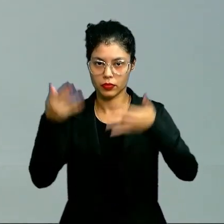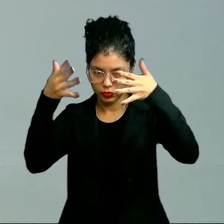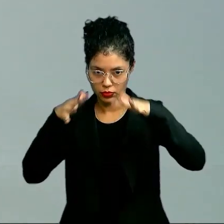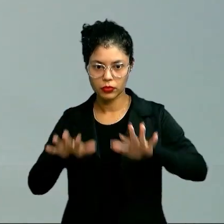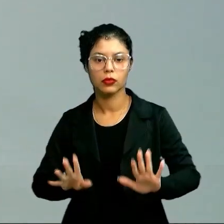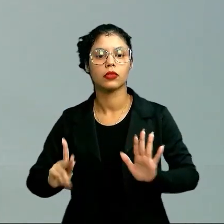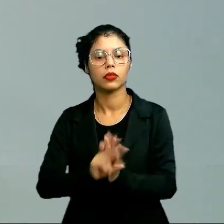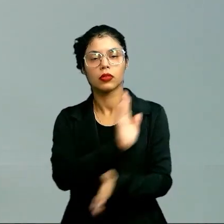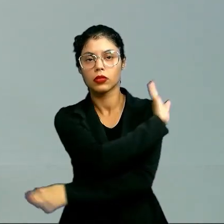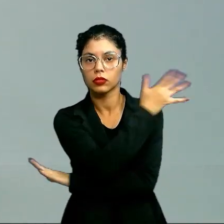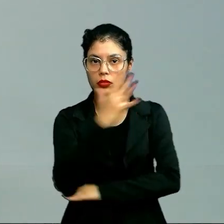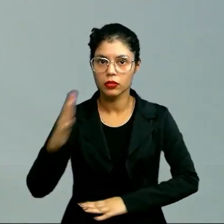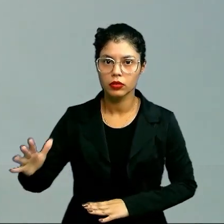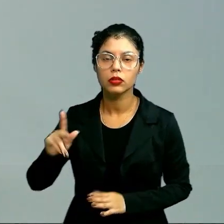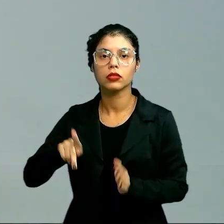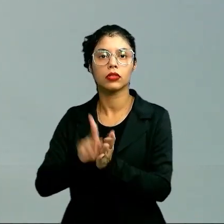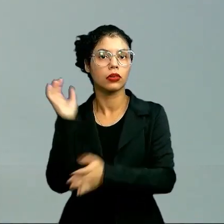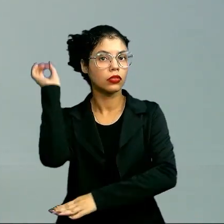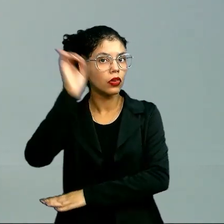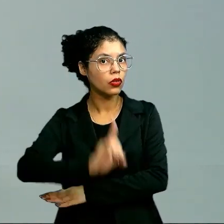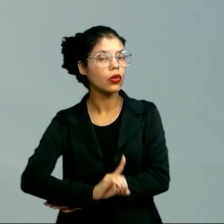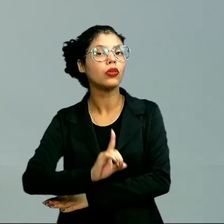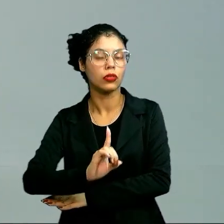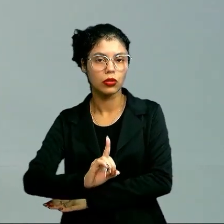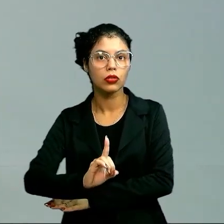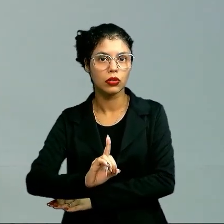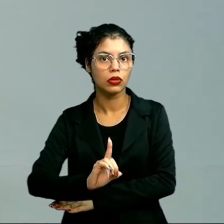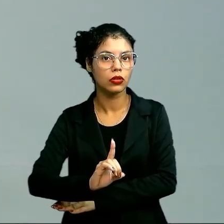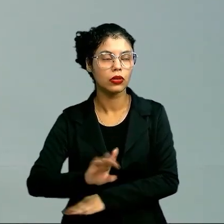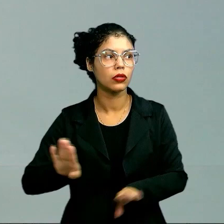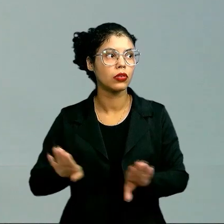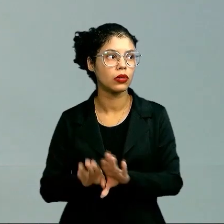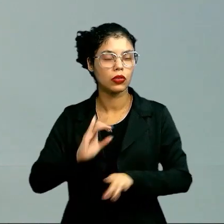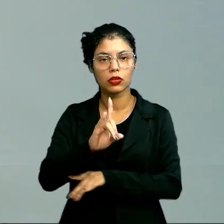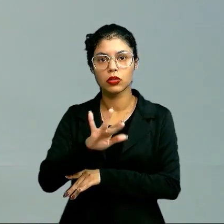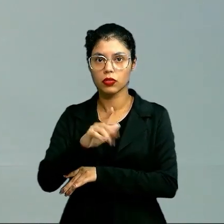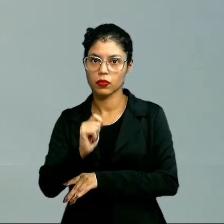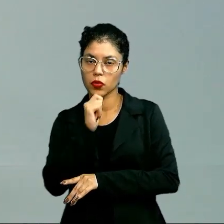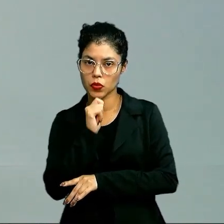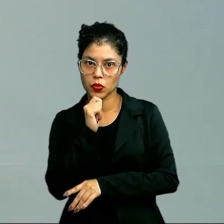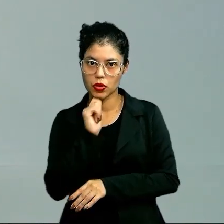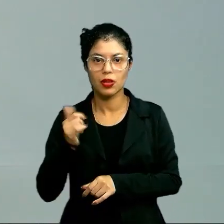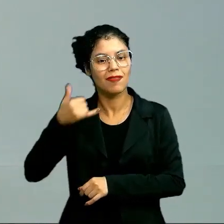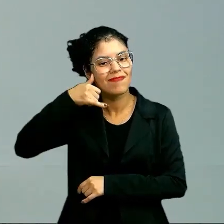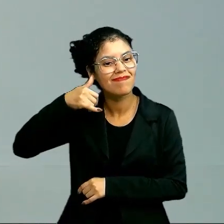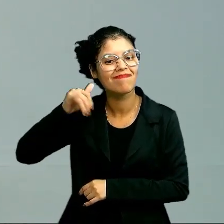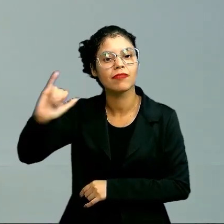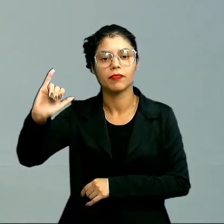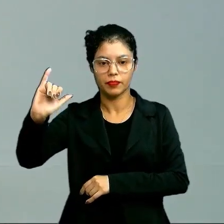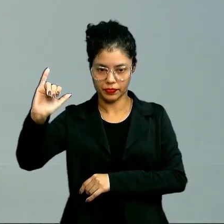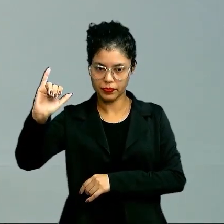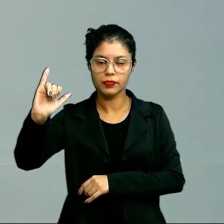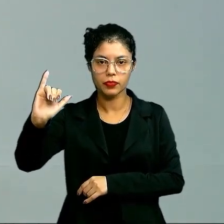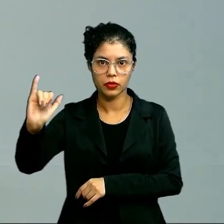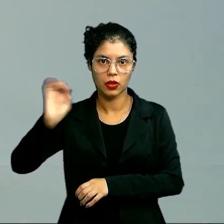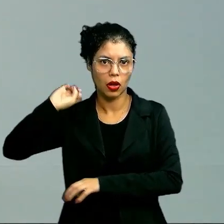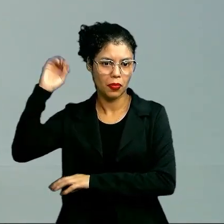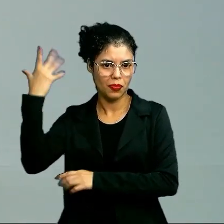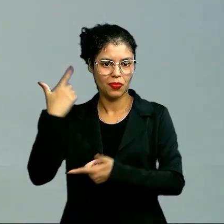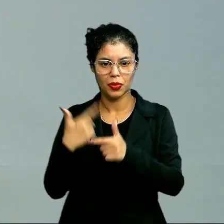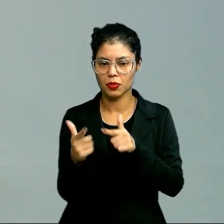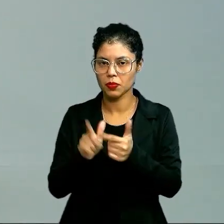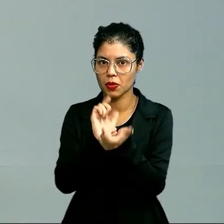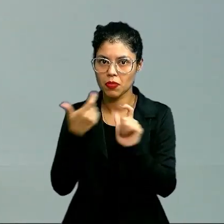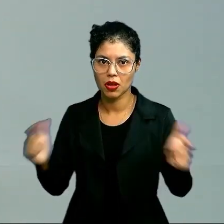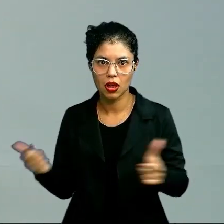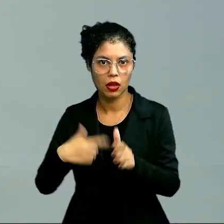ser superado pelo estado de direito, pelo estado civil, para evitar o caos e a barbárie. Sem lei